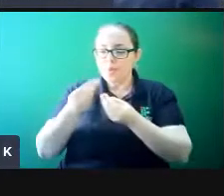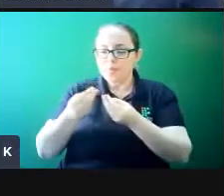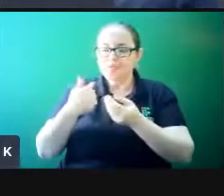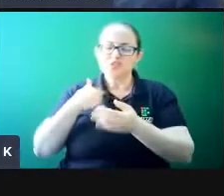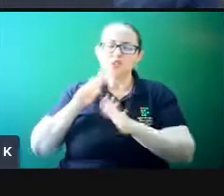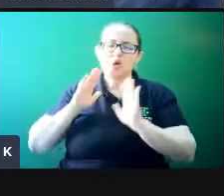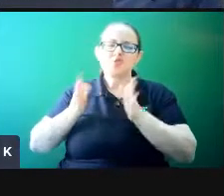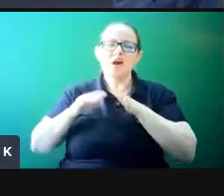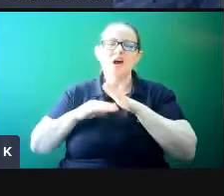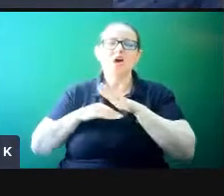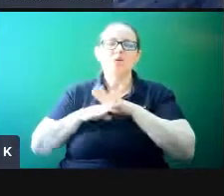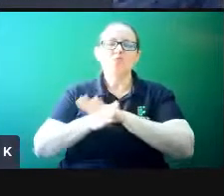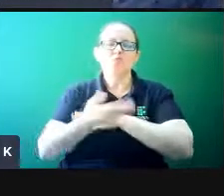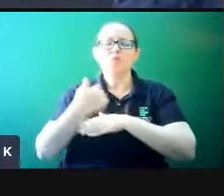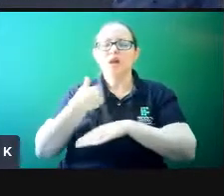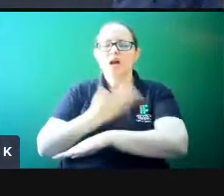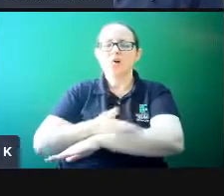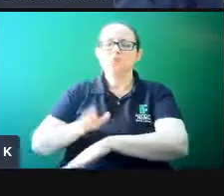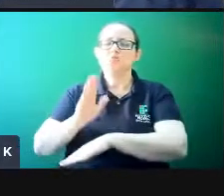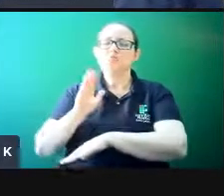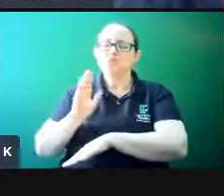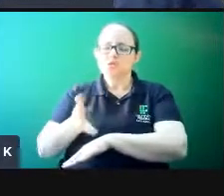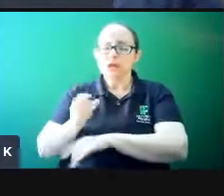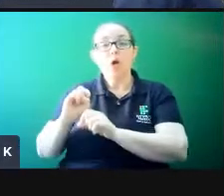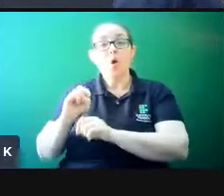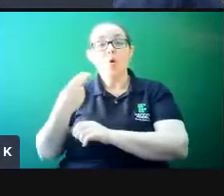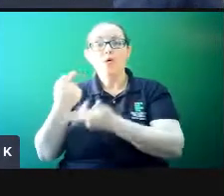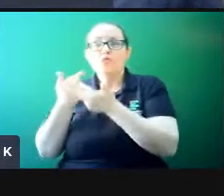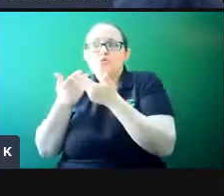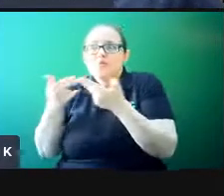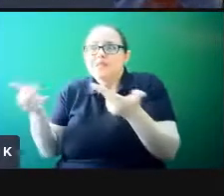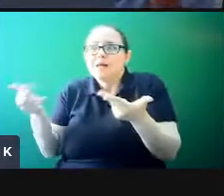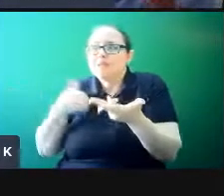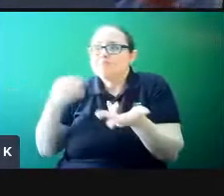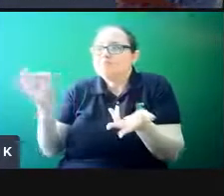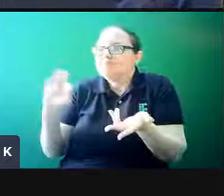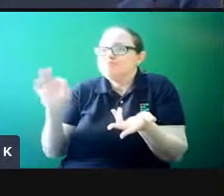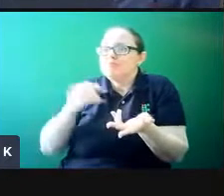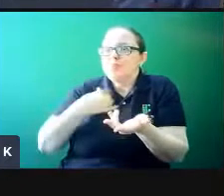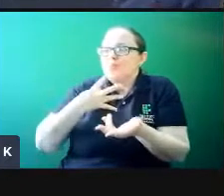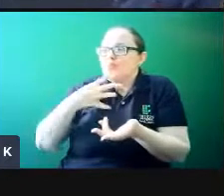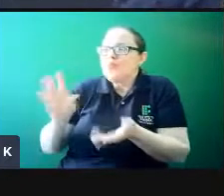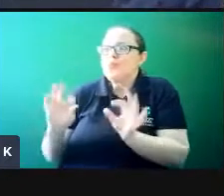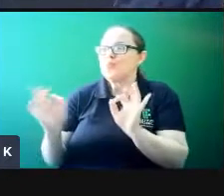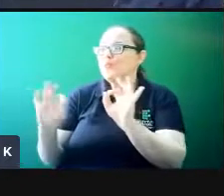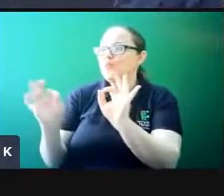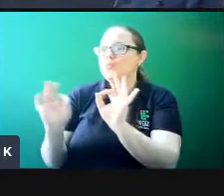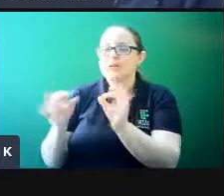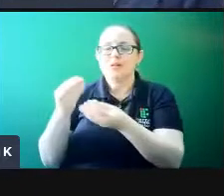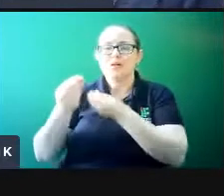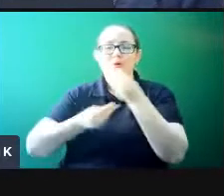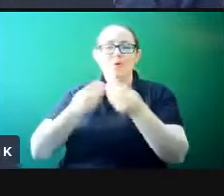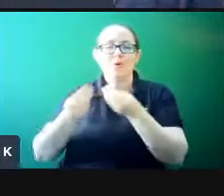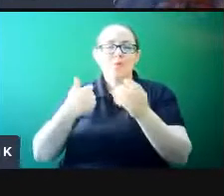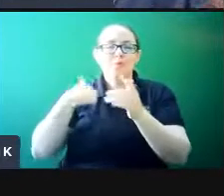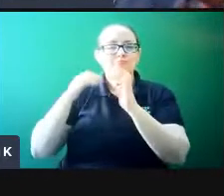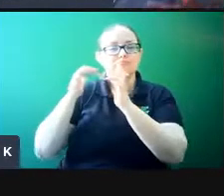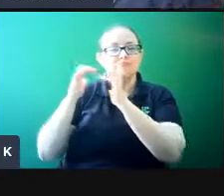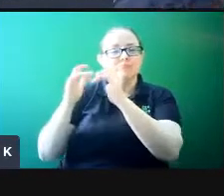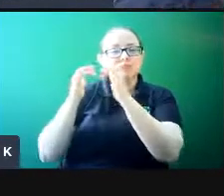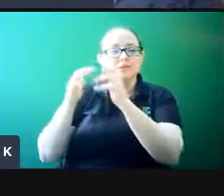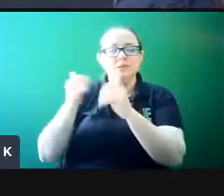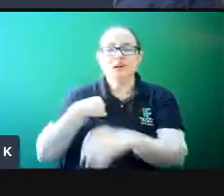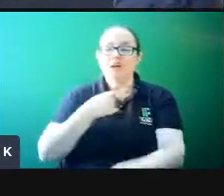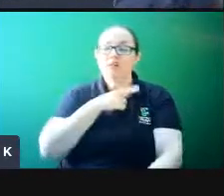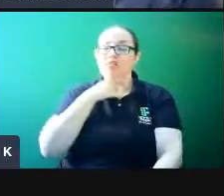algo que não seja tão novo que espante a galera, e algo que não seja também tão comum que o nosso cérebro enjoe,